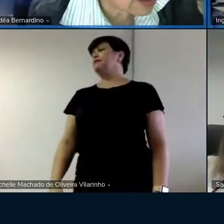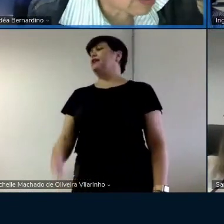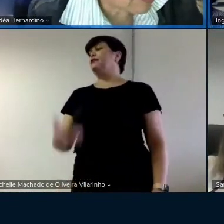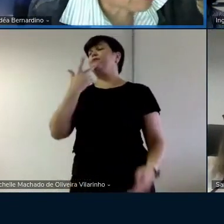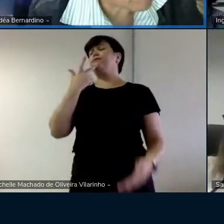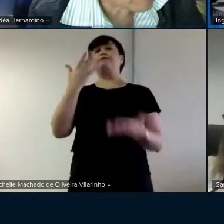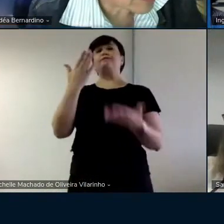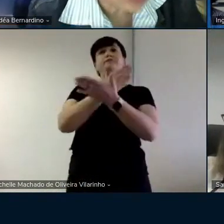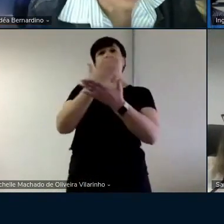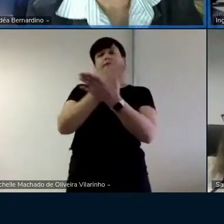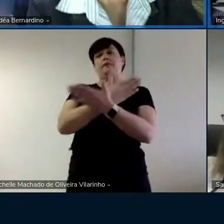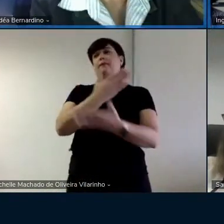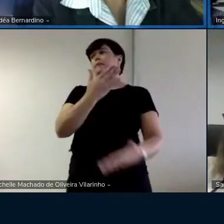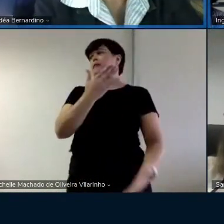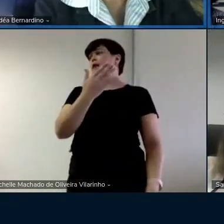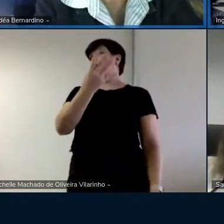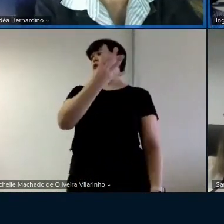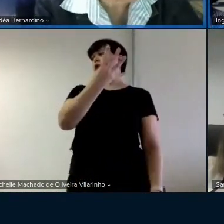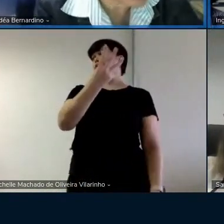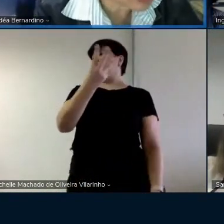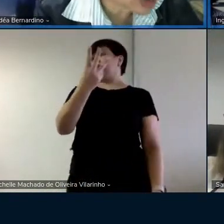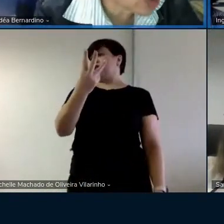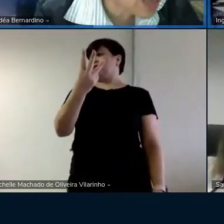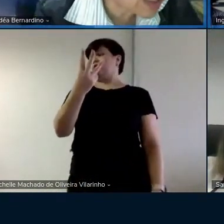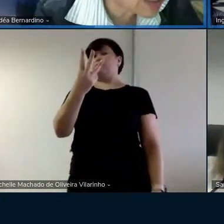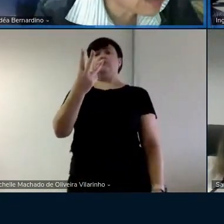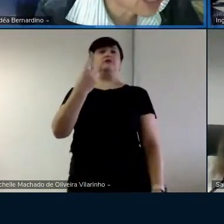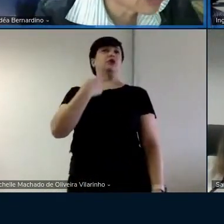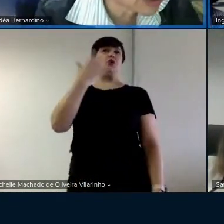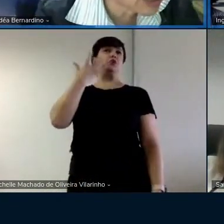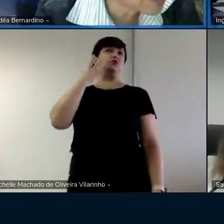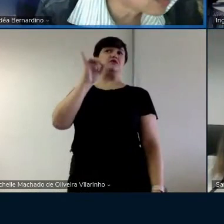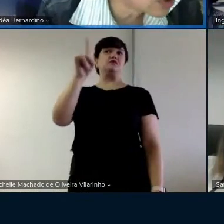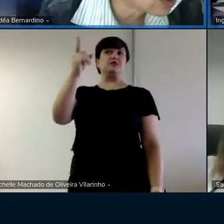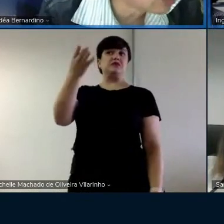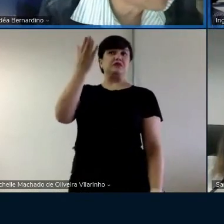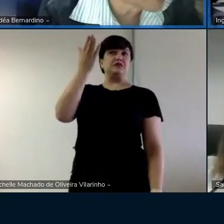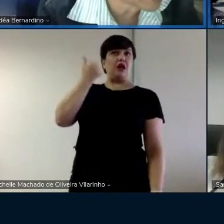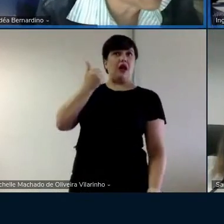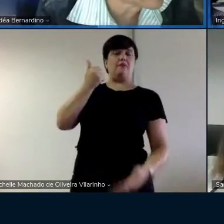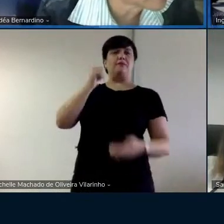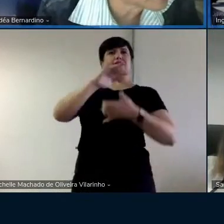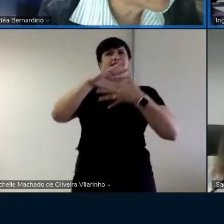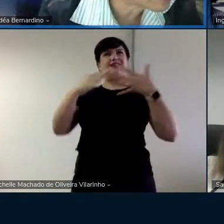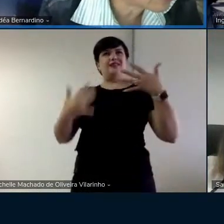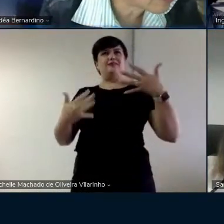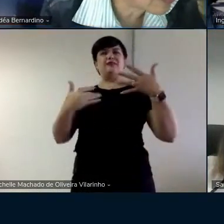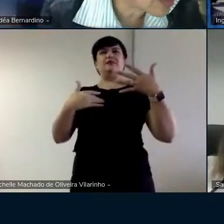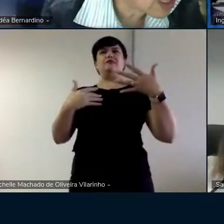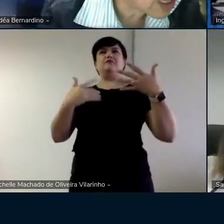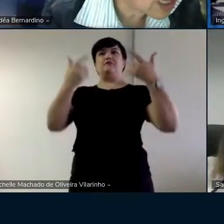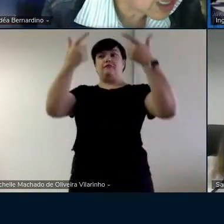Na 43... Como eu não sabia se você tinha conhecimento de Libras, no segundo parágrafo.